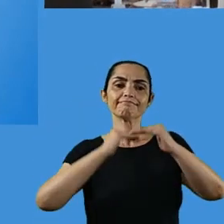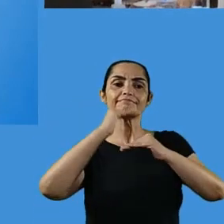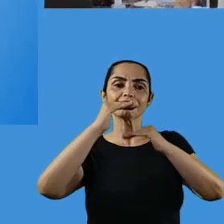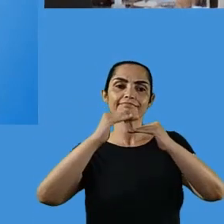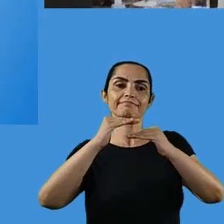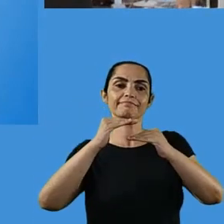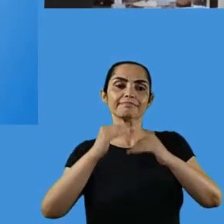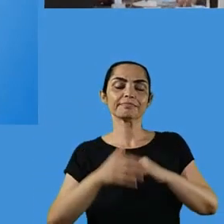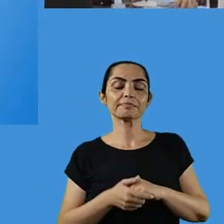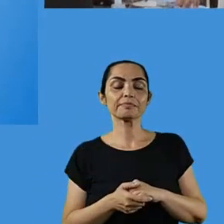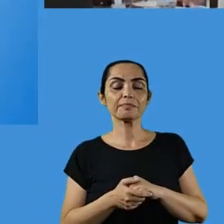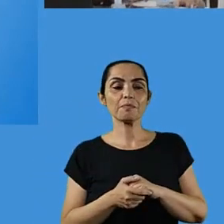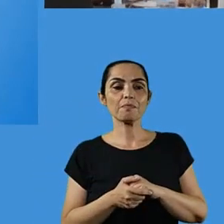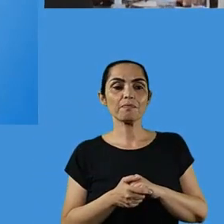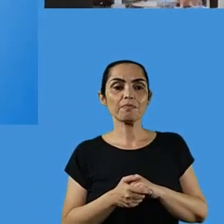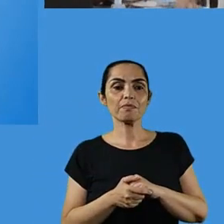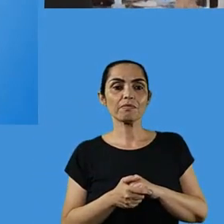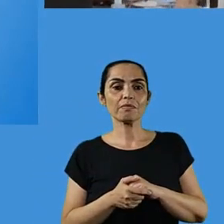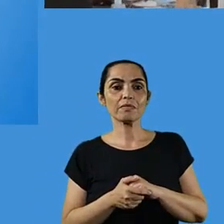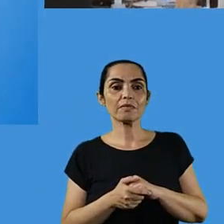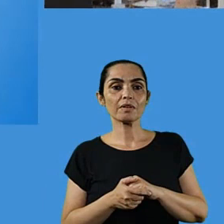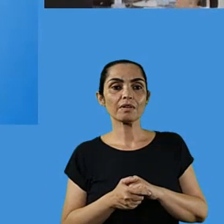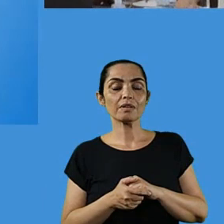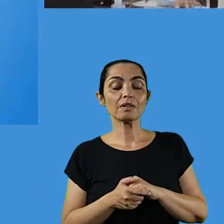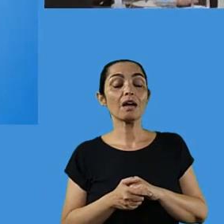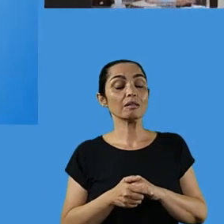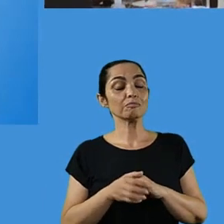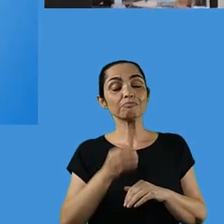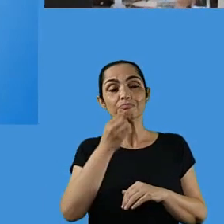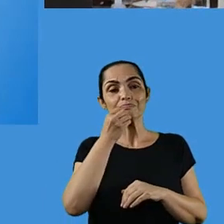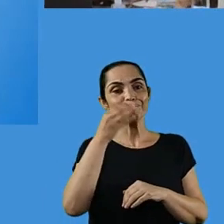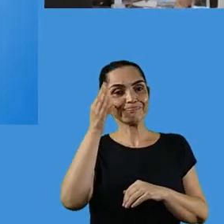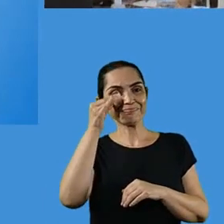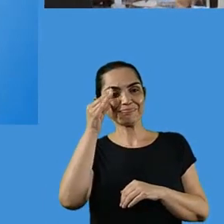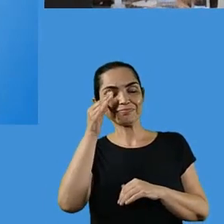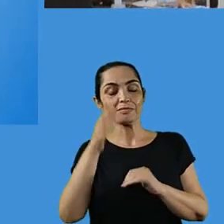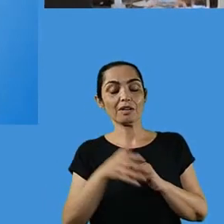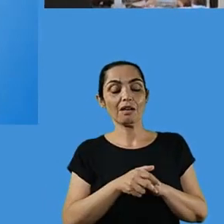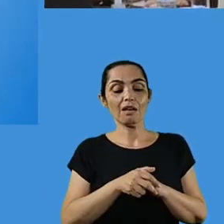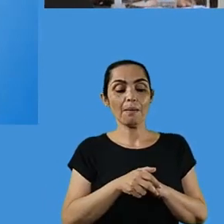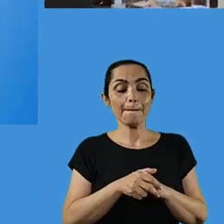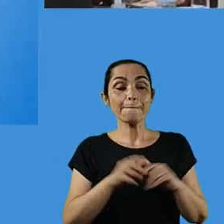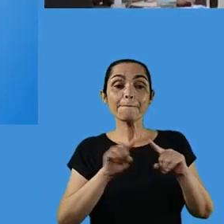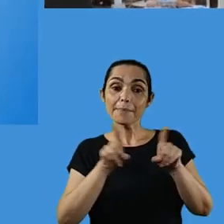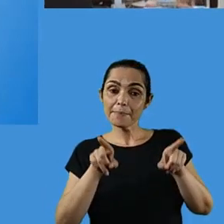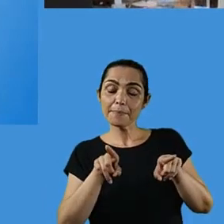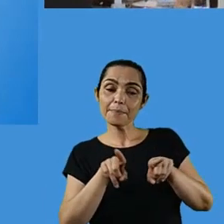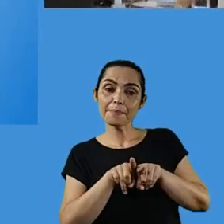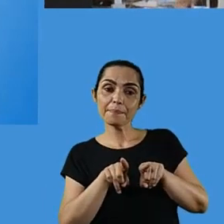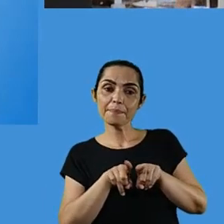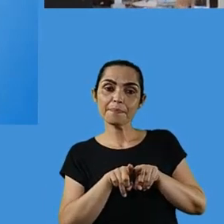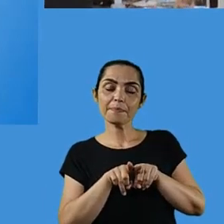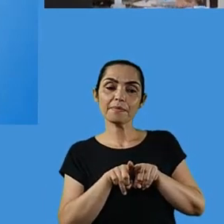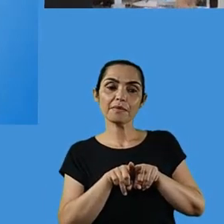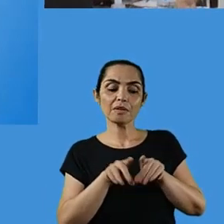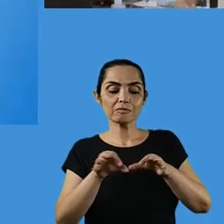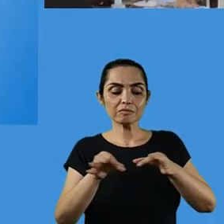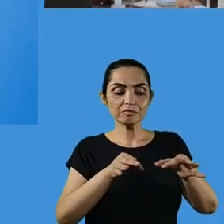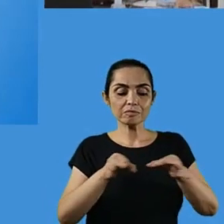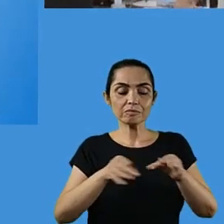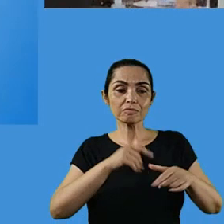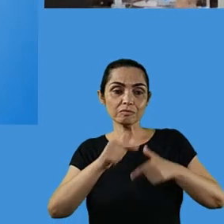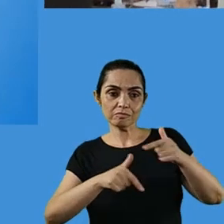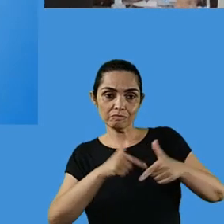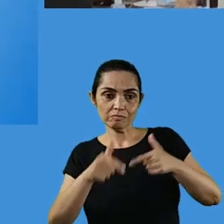investe. Então, eu faço essa observação. E aí, nós temos que falar também um pouquinho, quando a fala sobre a organização do trabalho